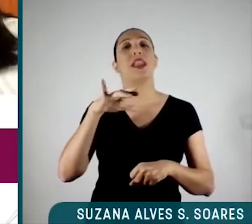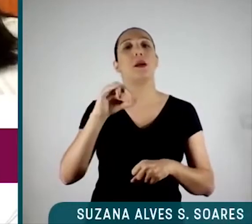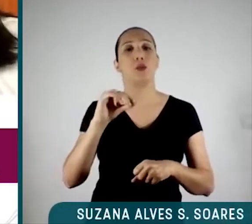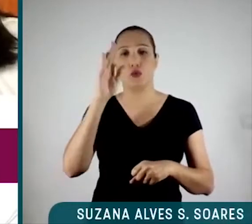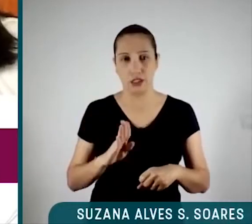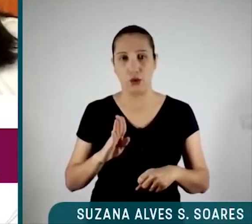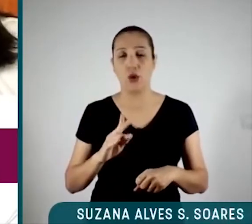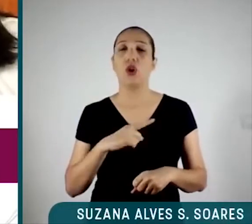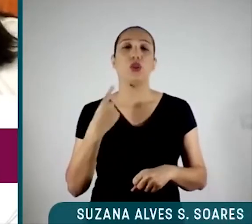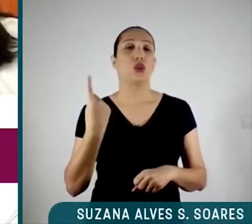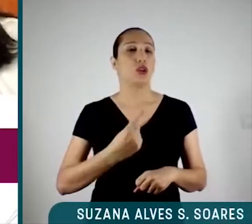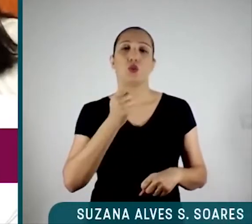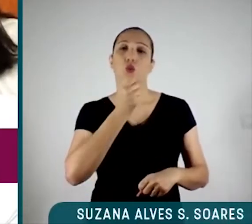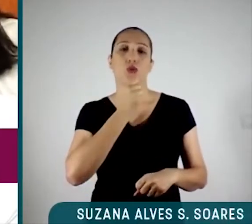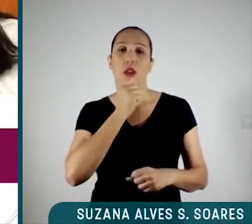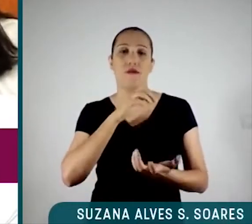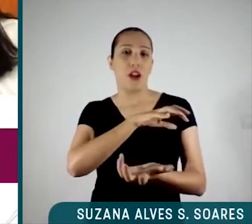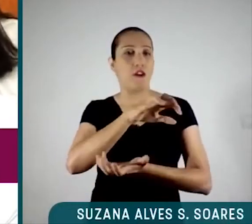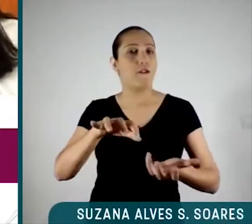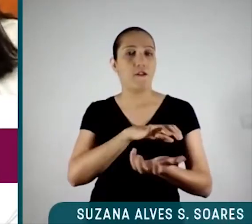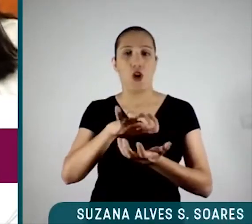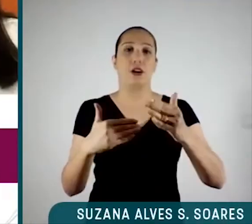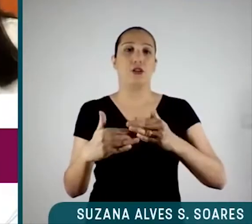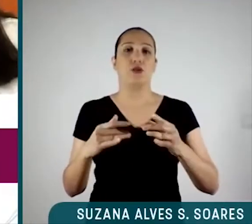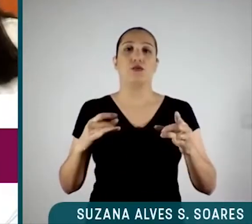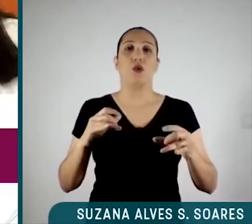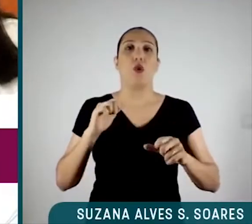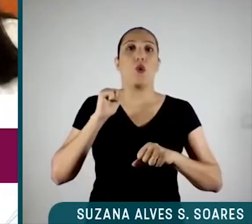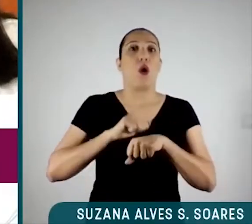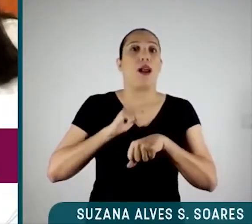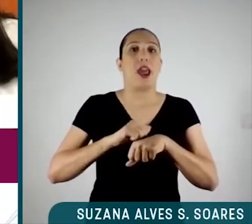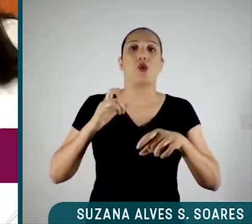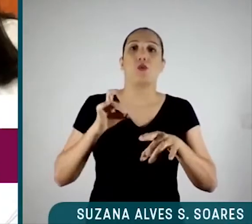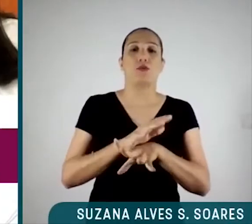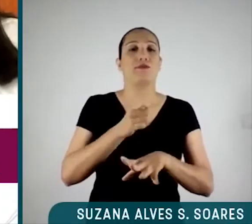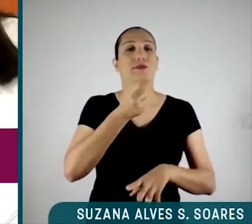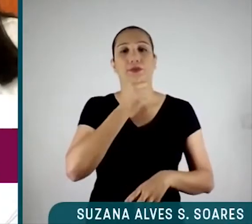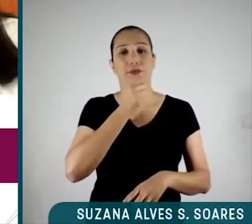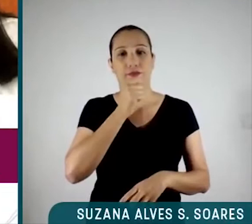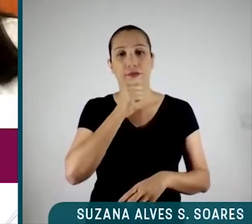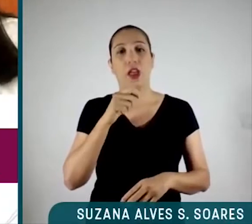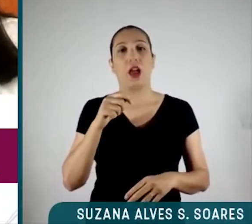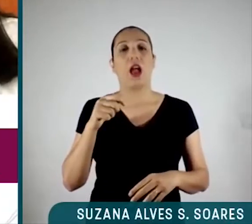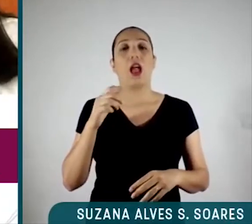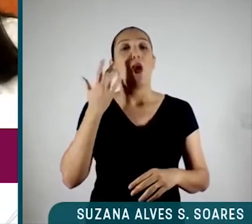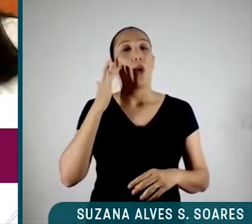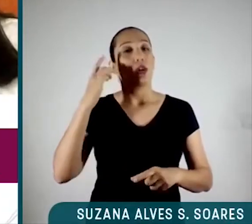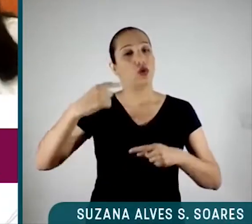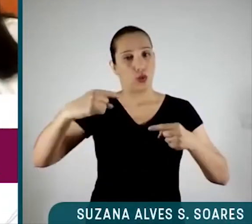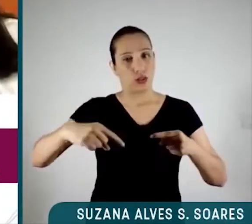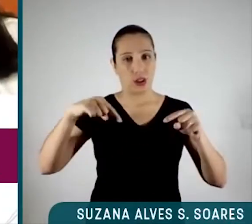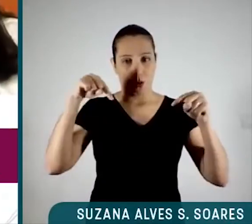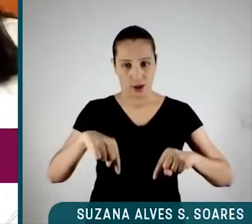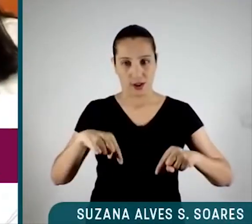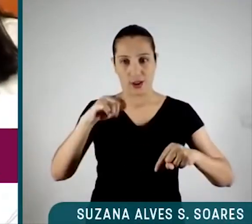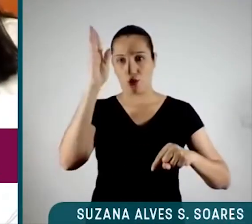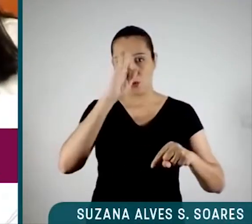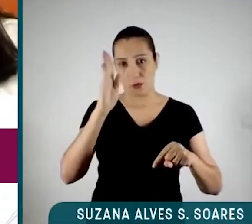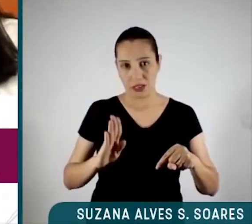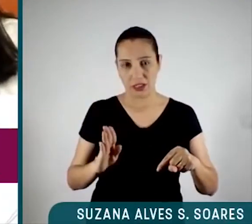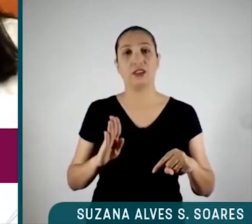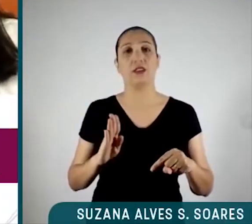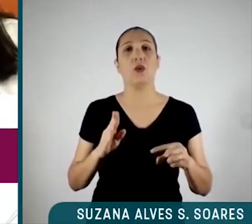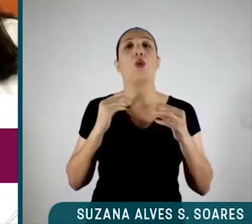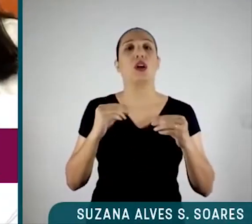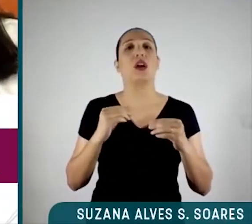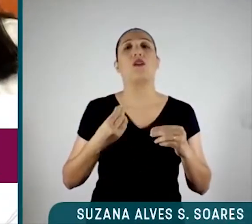tivemos nenhuma reforma concreta nessa direção. Acho que a discussão no Brasil é o mal funcionamento do